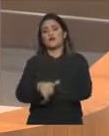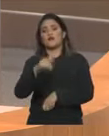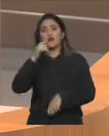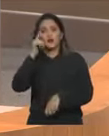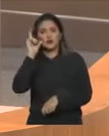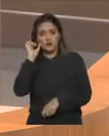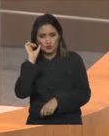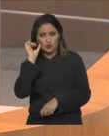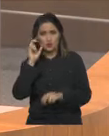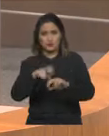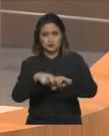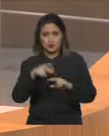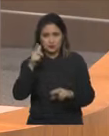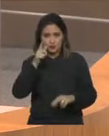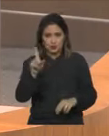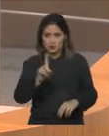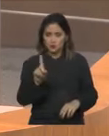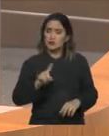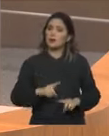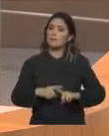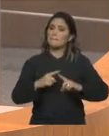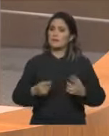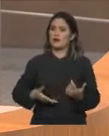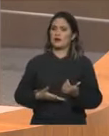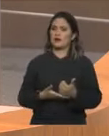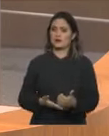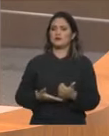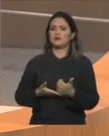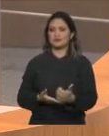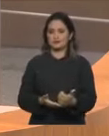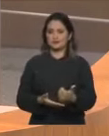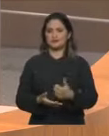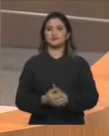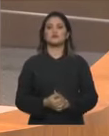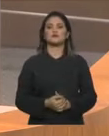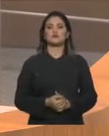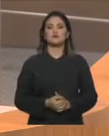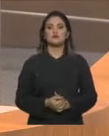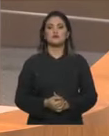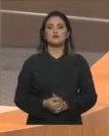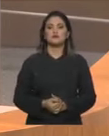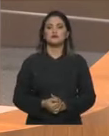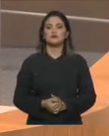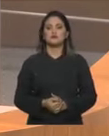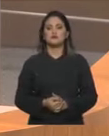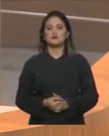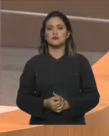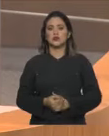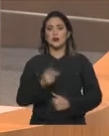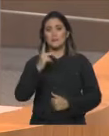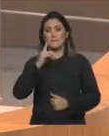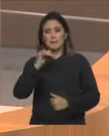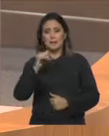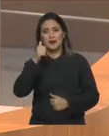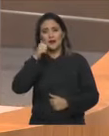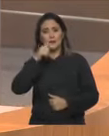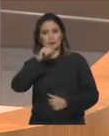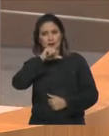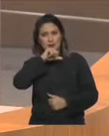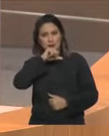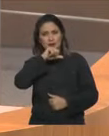Mas estão dando todo o apoio e estão tendo reconhecimento por parte dos pais, das mães, dos